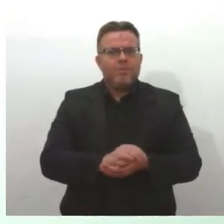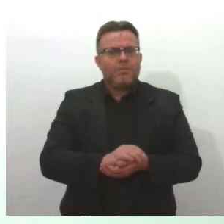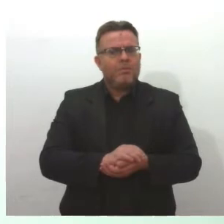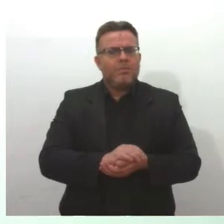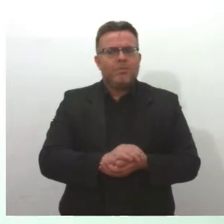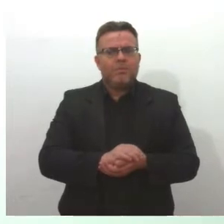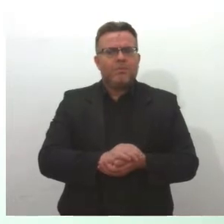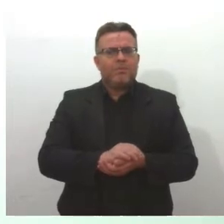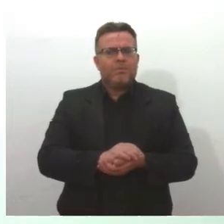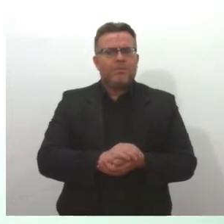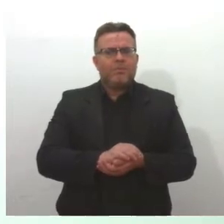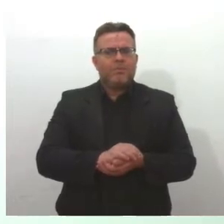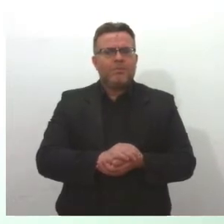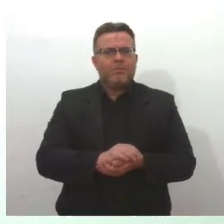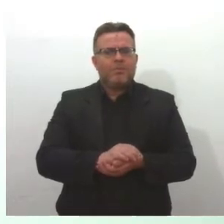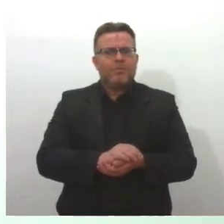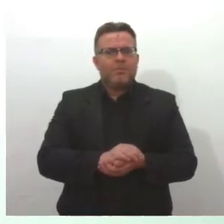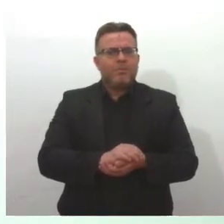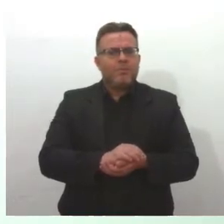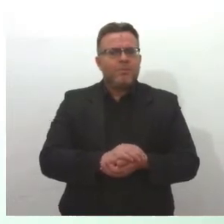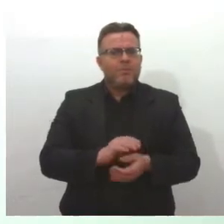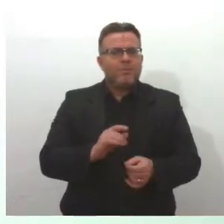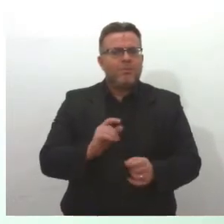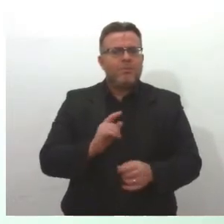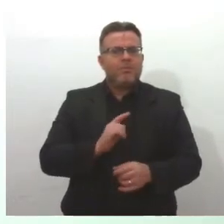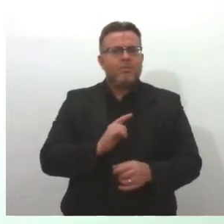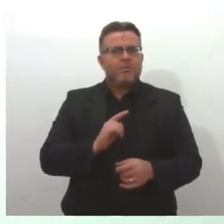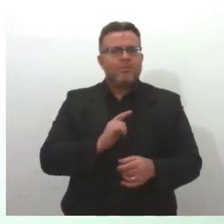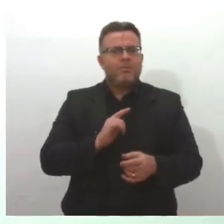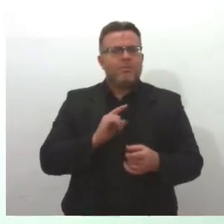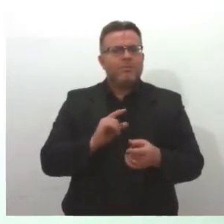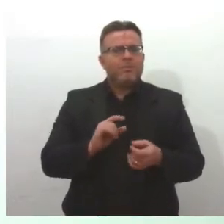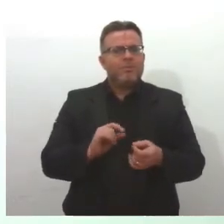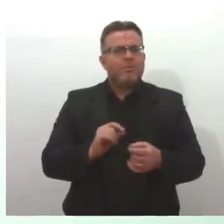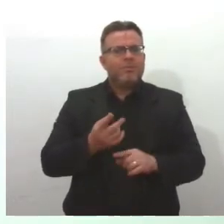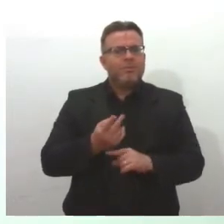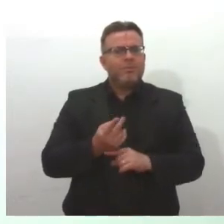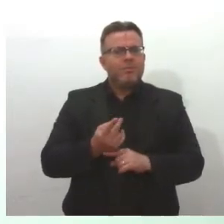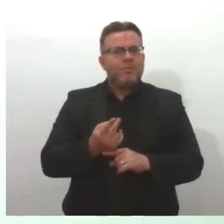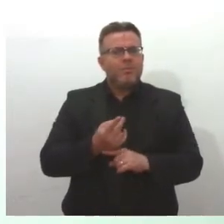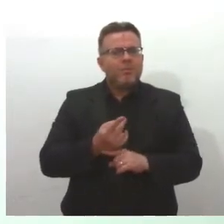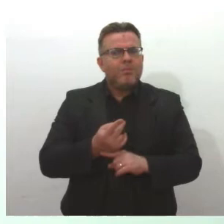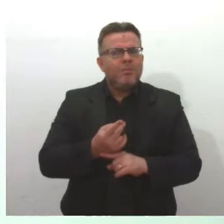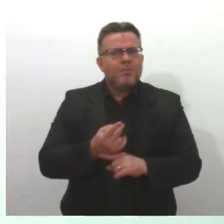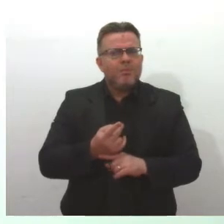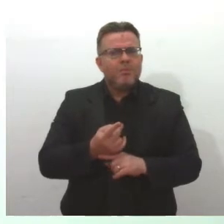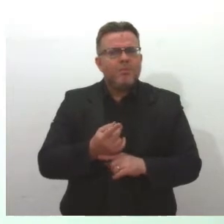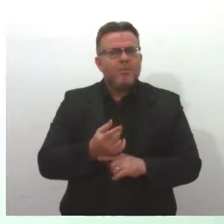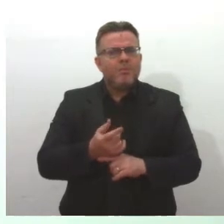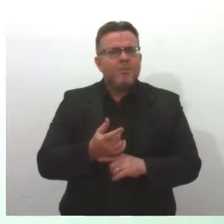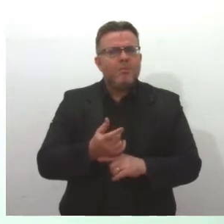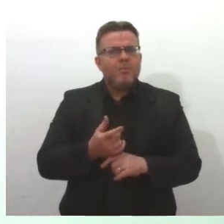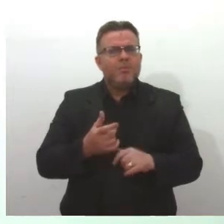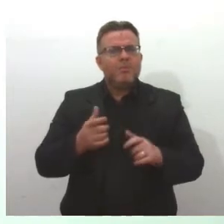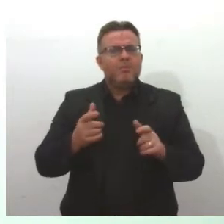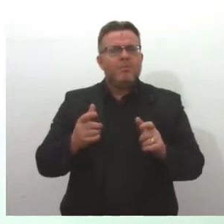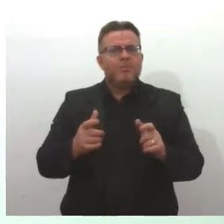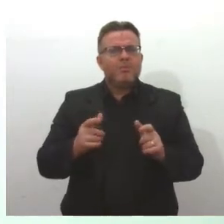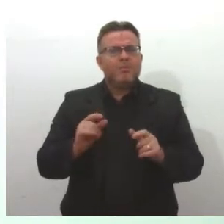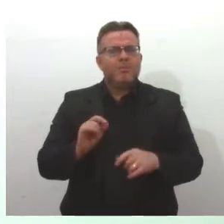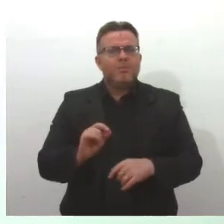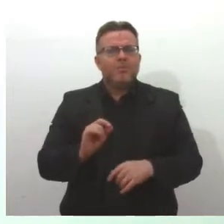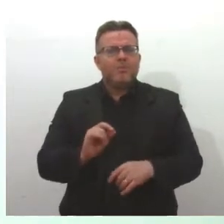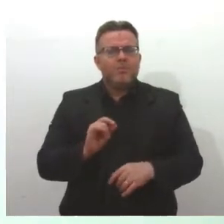as relações comerciais voltando a serem aquecidas, a procura por esse documento tem aumentado e hoje o Instituto de Identificação